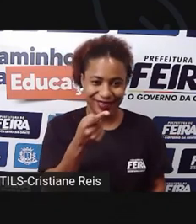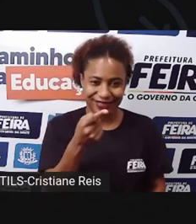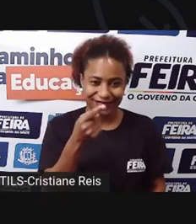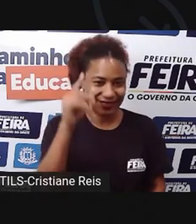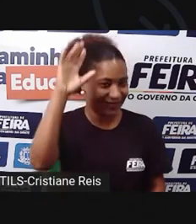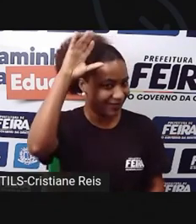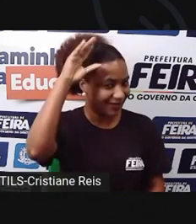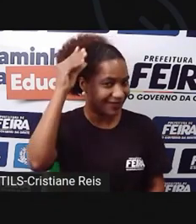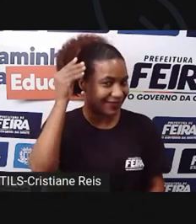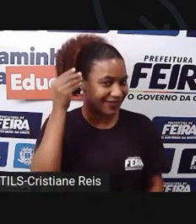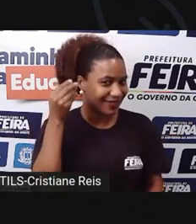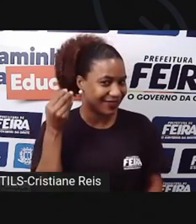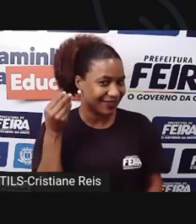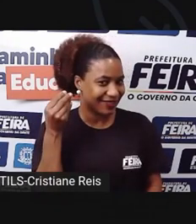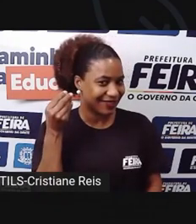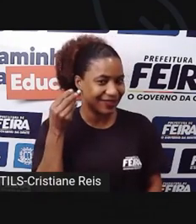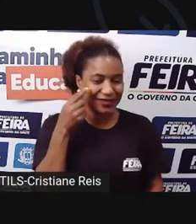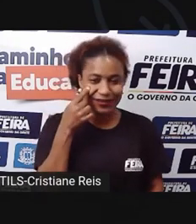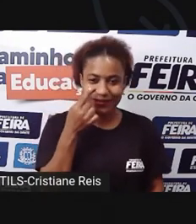Tão vendo?